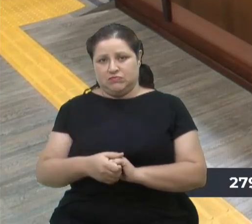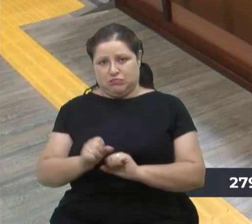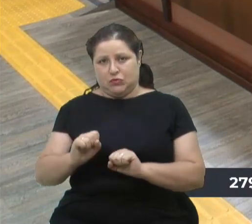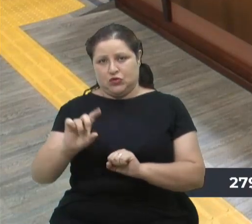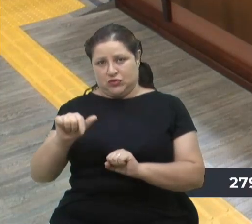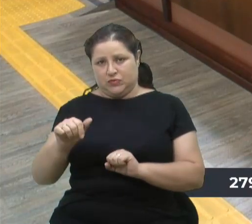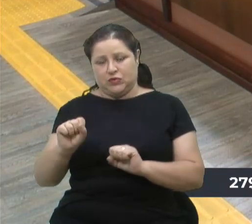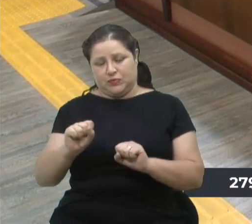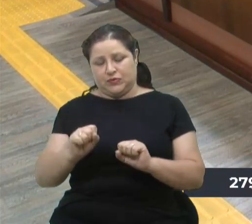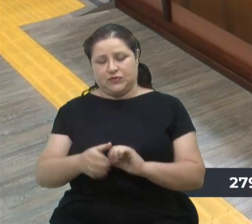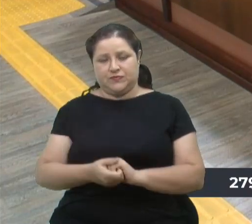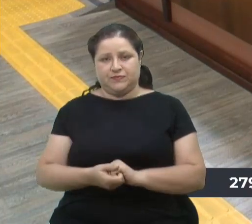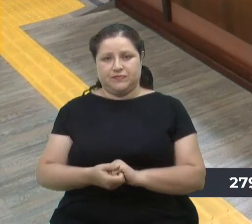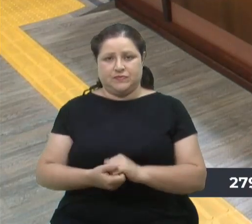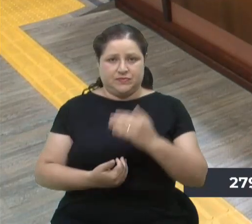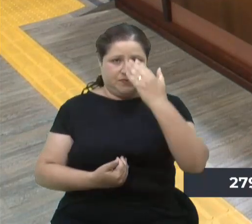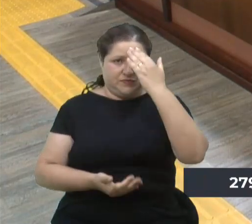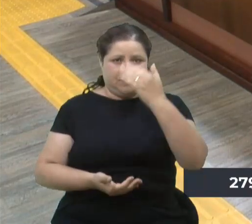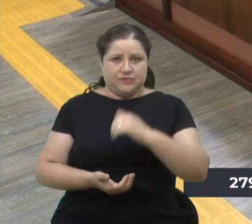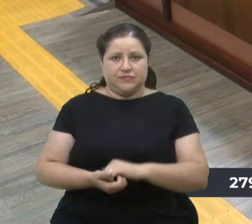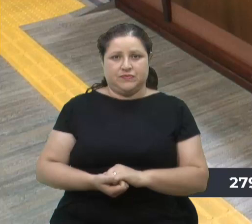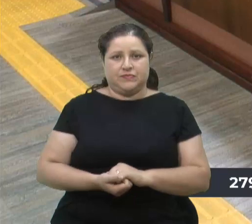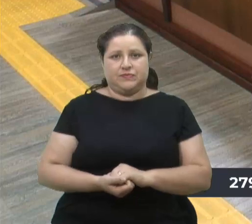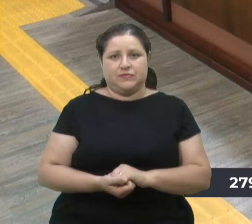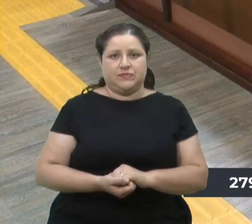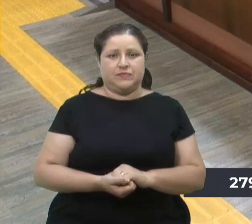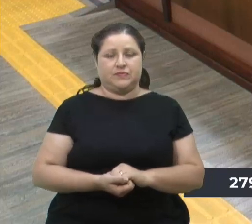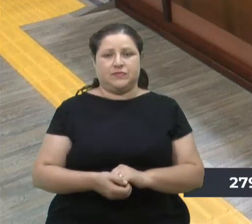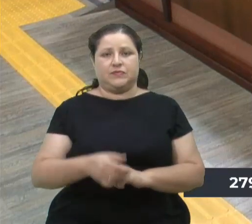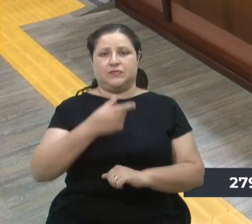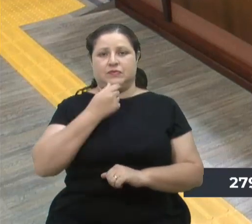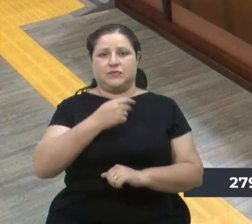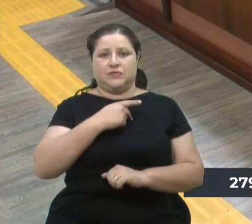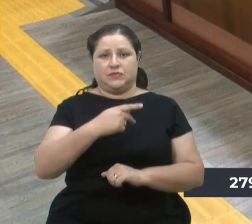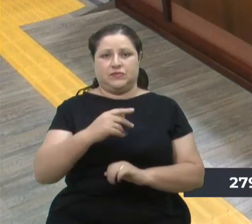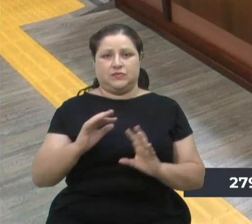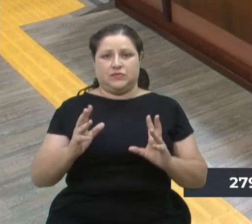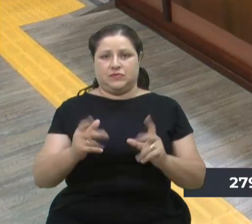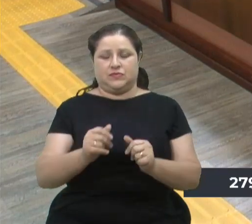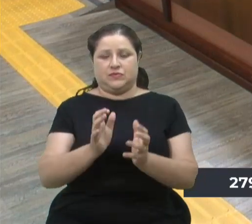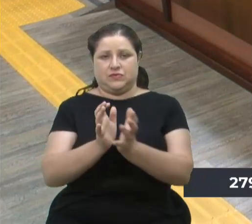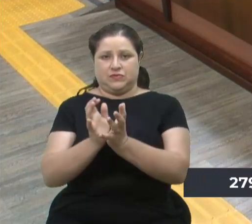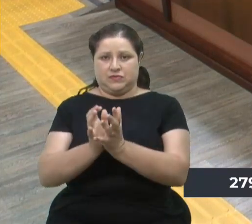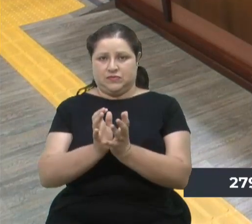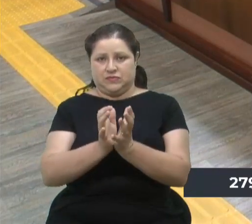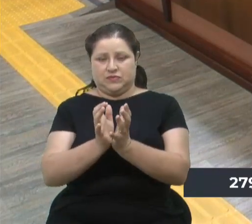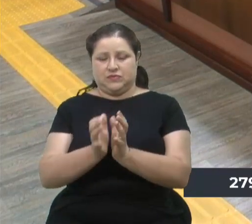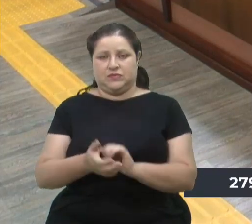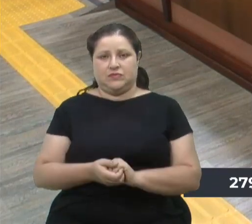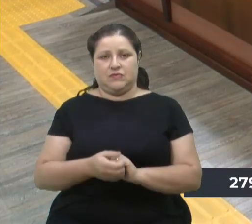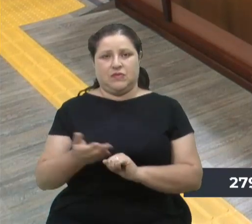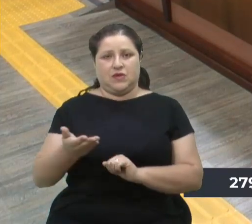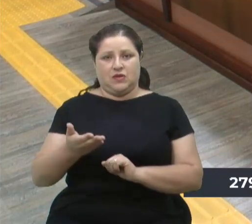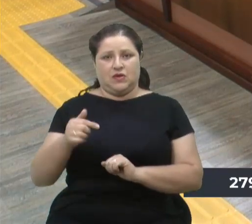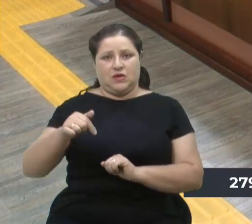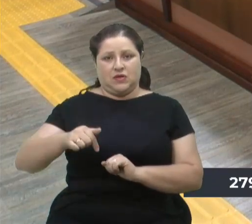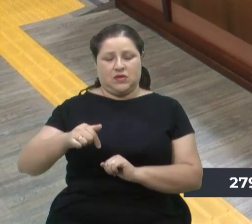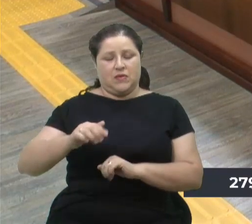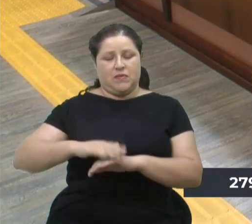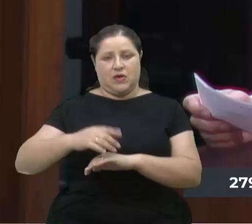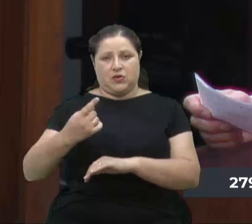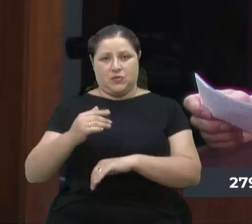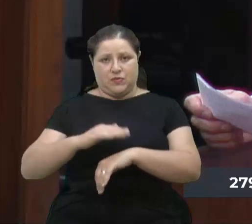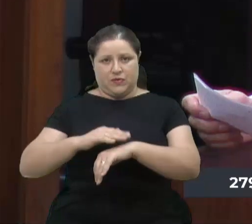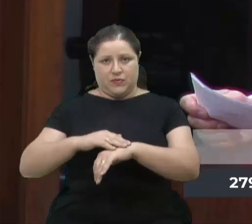como o senhor preferir. Obrigado, Lucas. Senhor presidente, caros colegas, esse é mais um momento